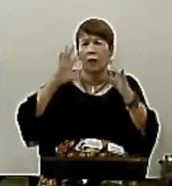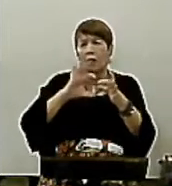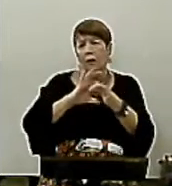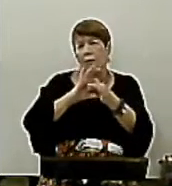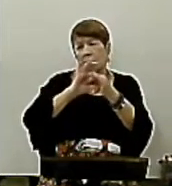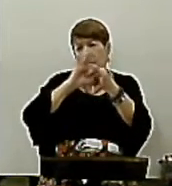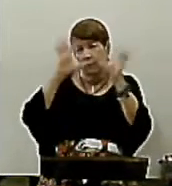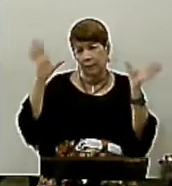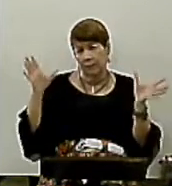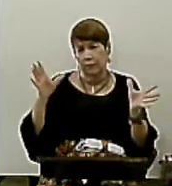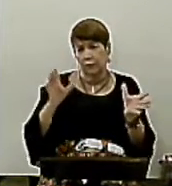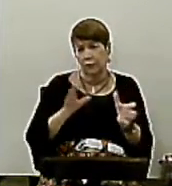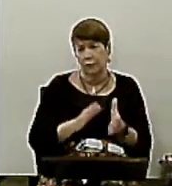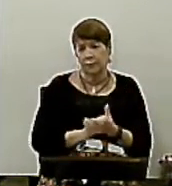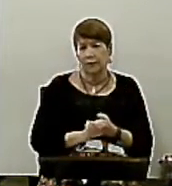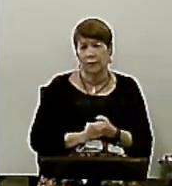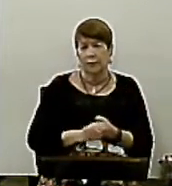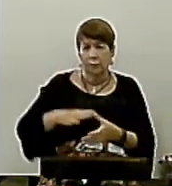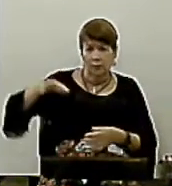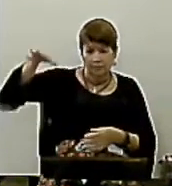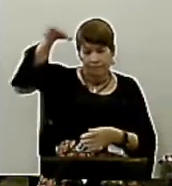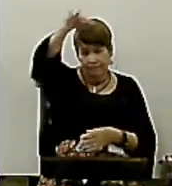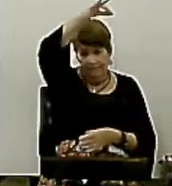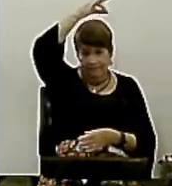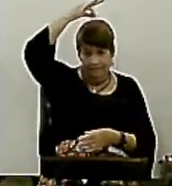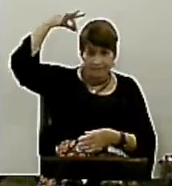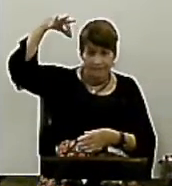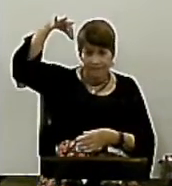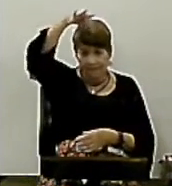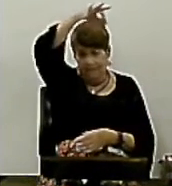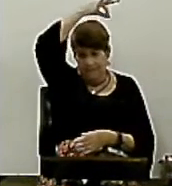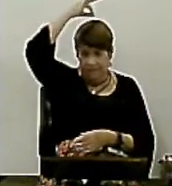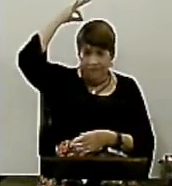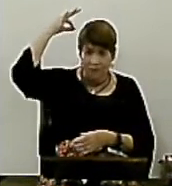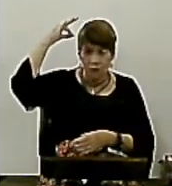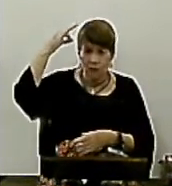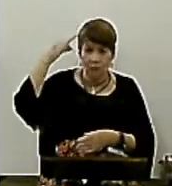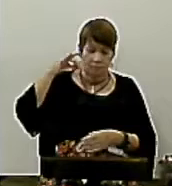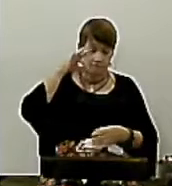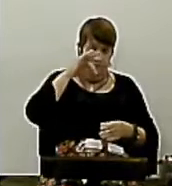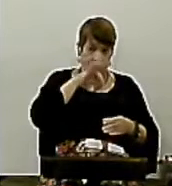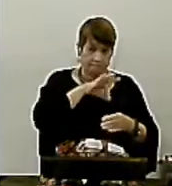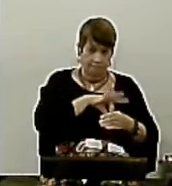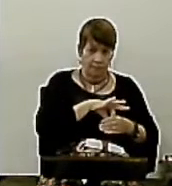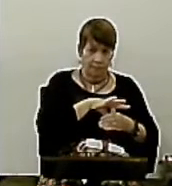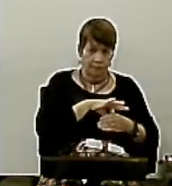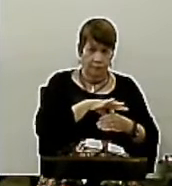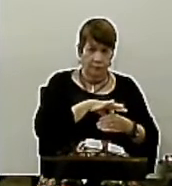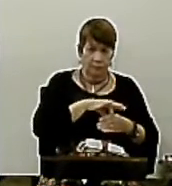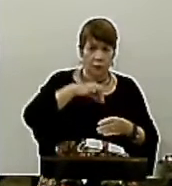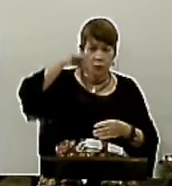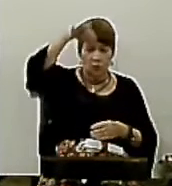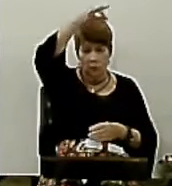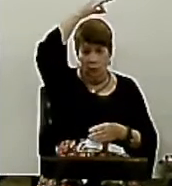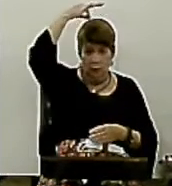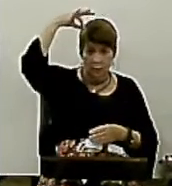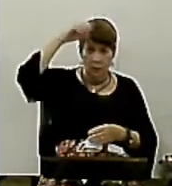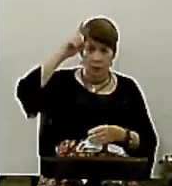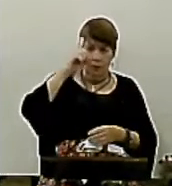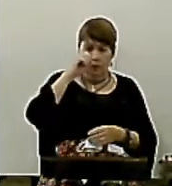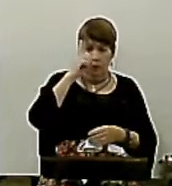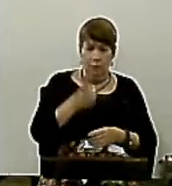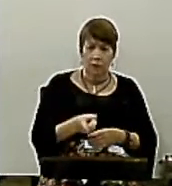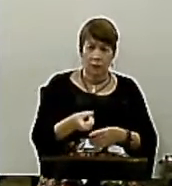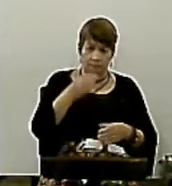em função do seu Espírito que veio habitar permanentemente em nós e se o Espírito Santo domina o